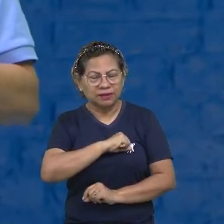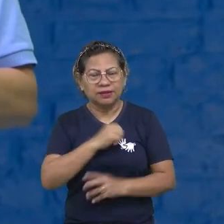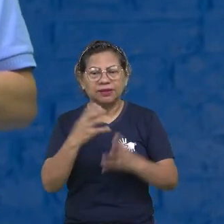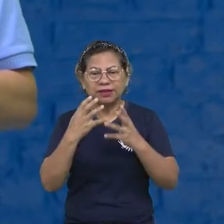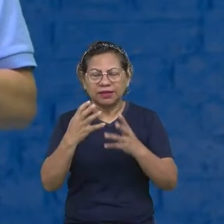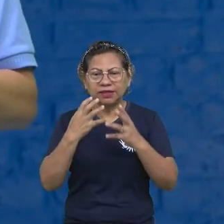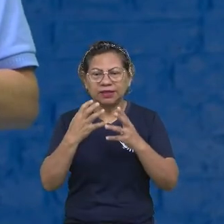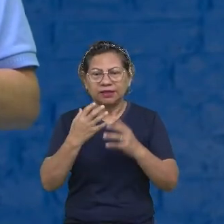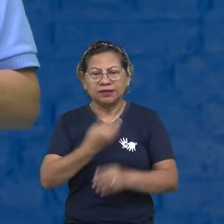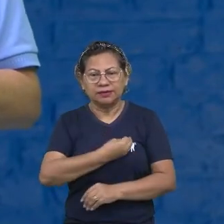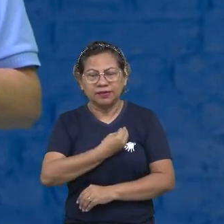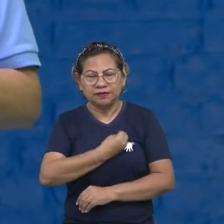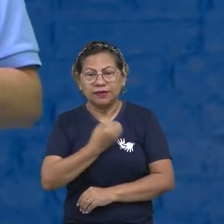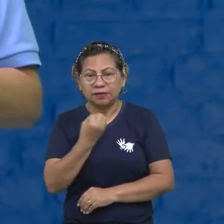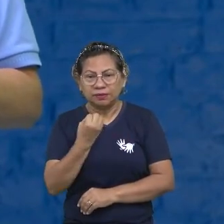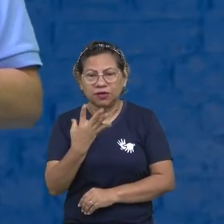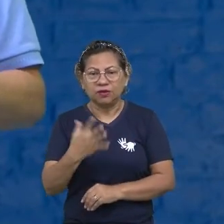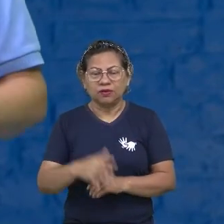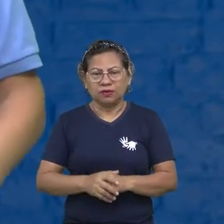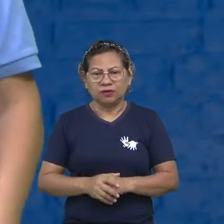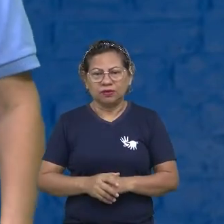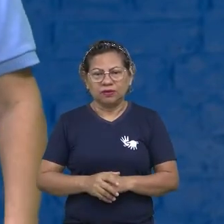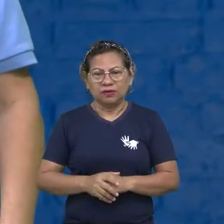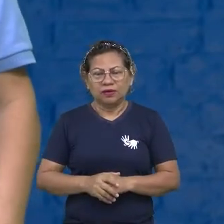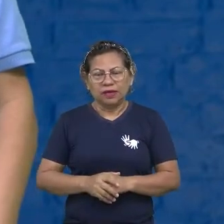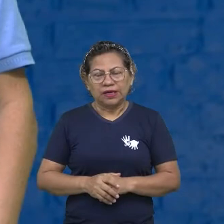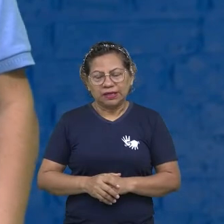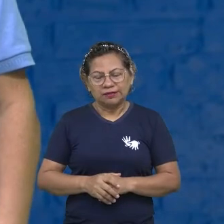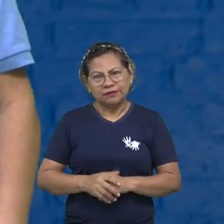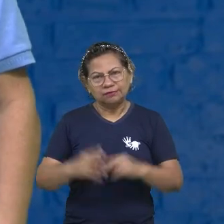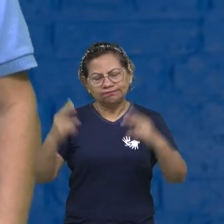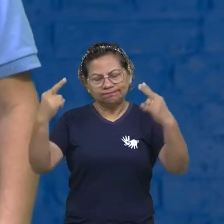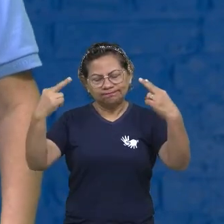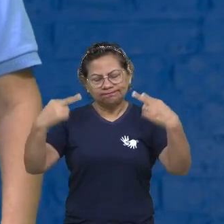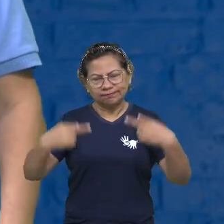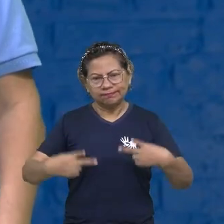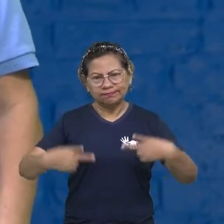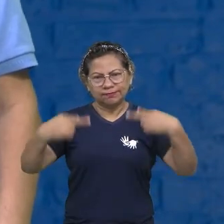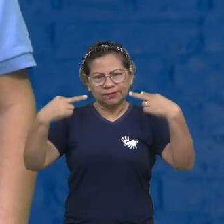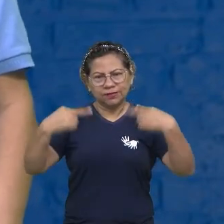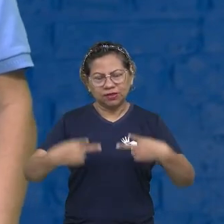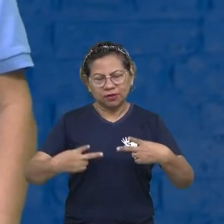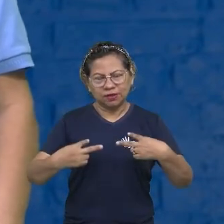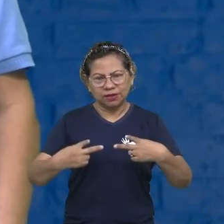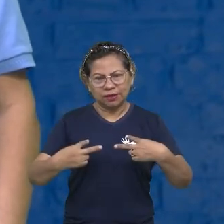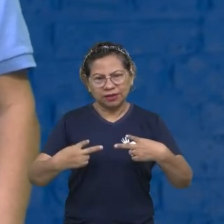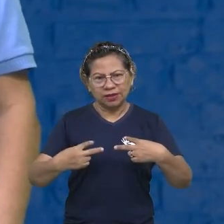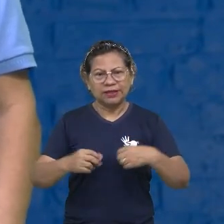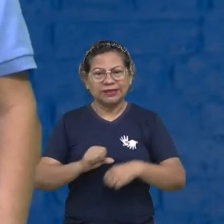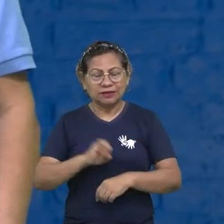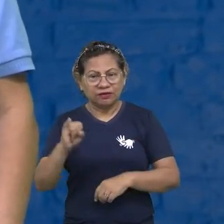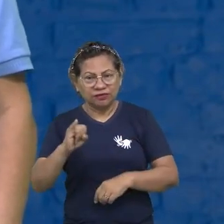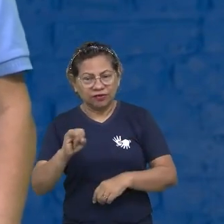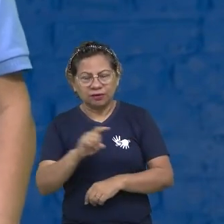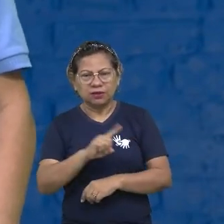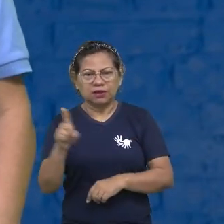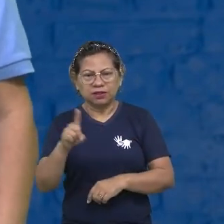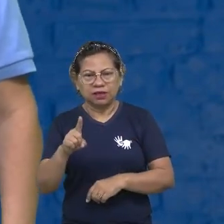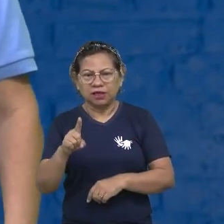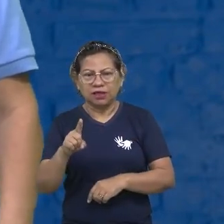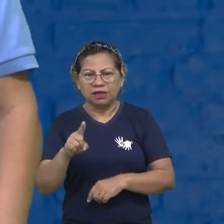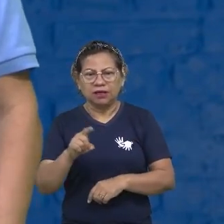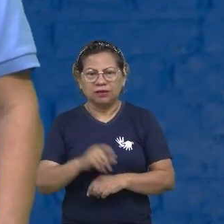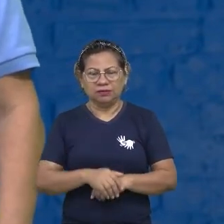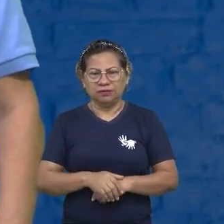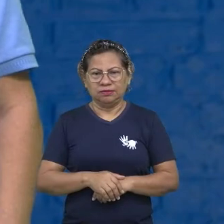meu bem, vão ficar felizes com a minha atitude? Se a resposta for não, eu não fazia. Se a resposta for